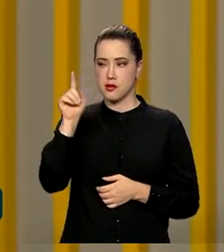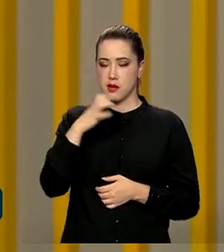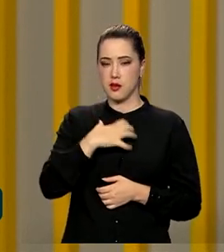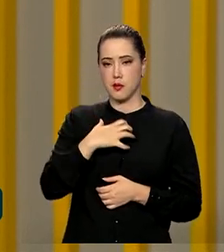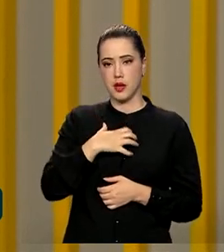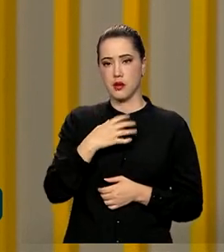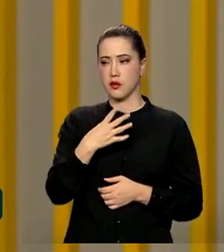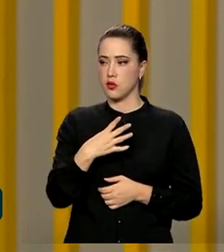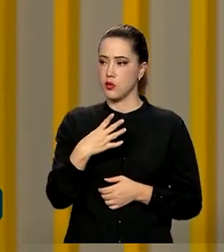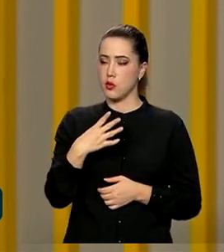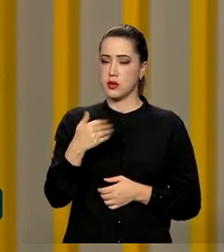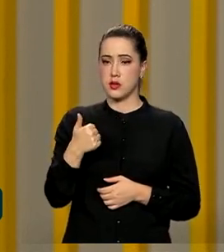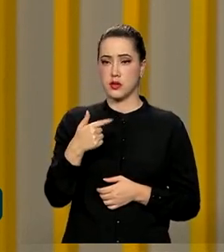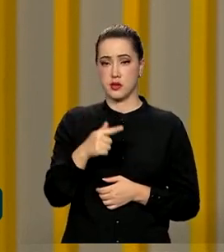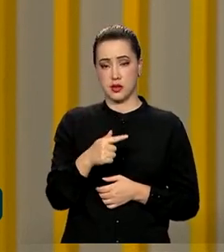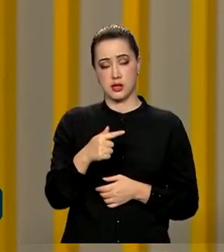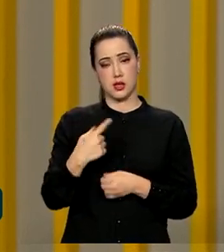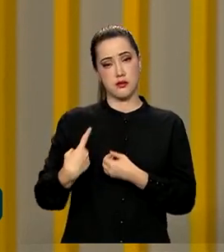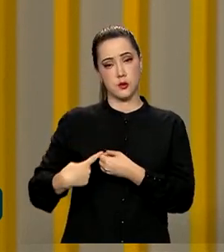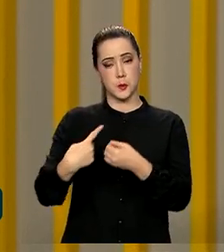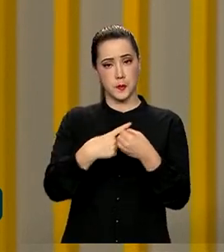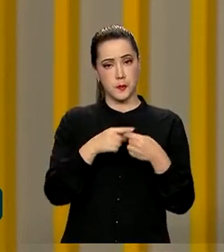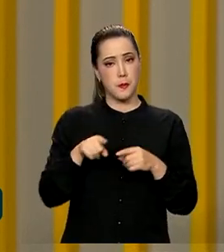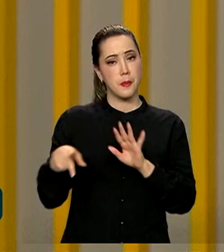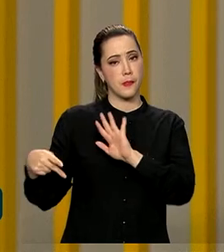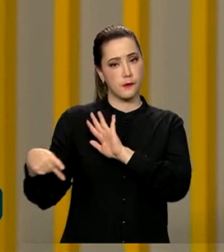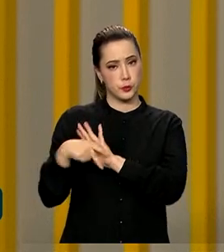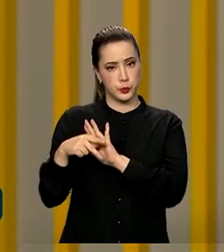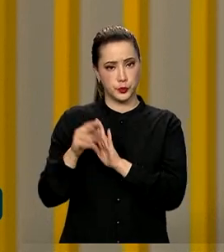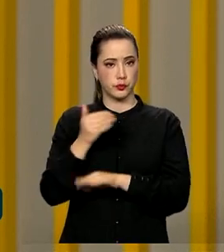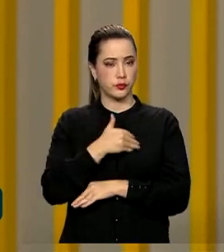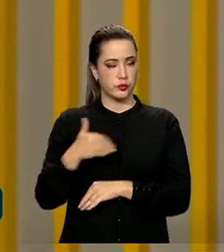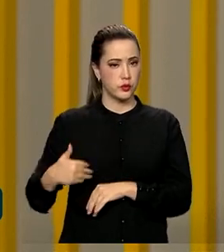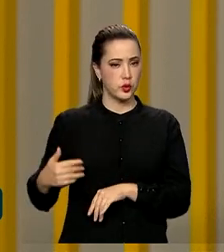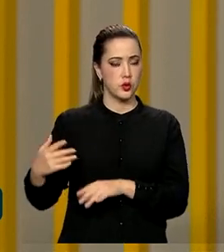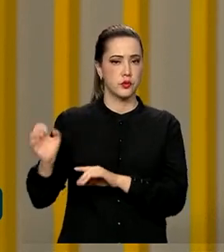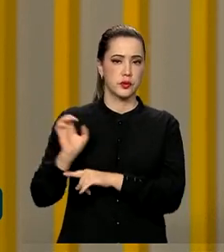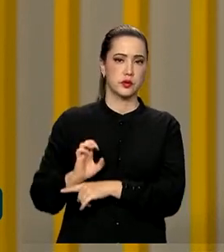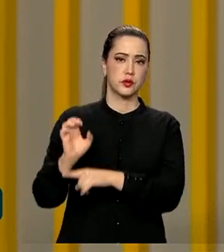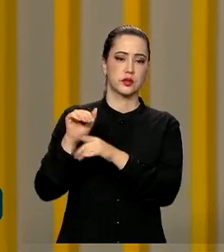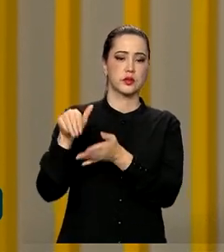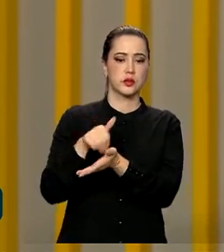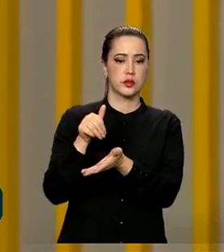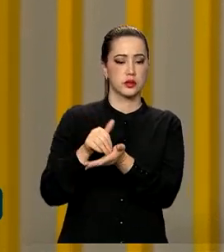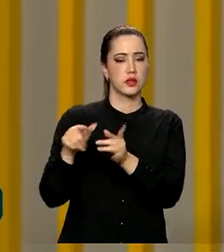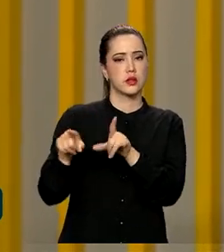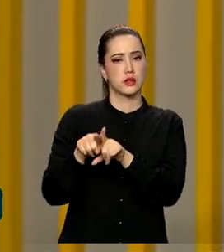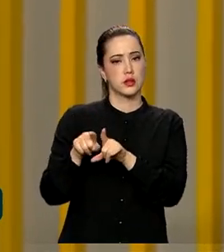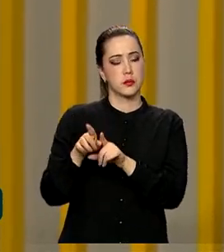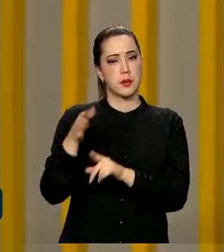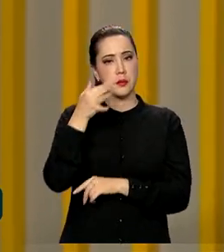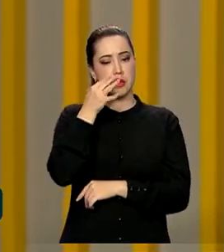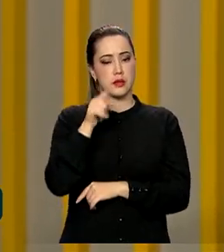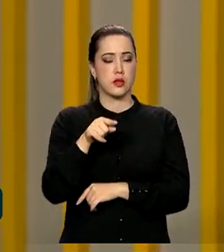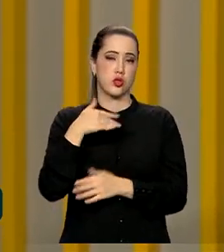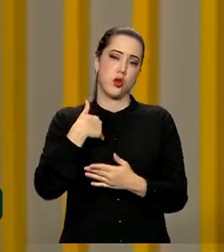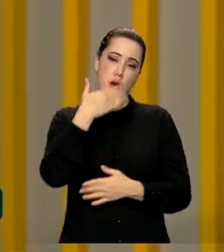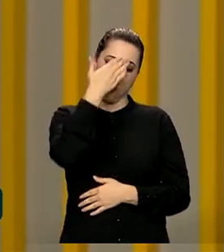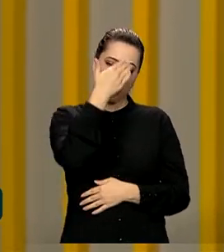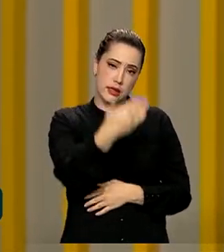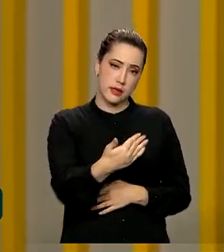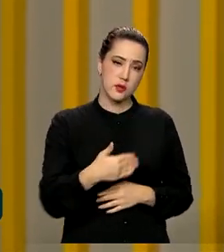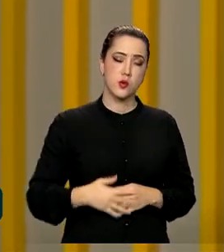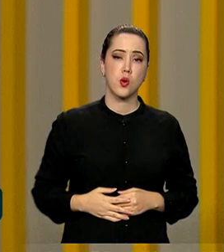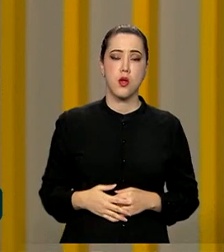417 municípios. Com o próprio governo do estado, com as secretarias estarão presentes também. Então, só tenho que agradecer